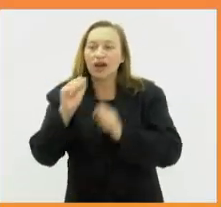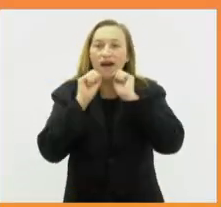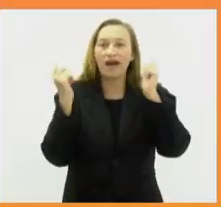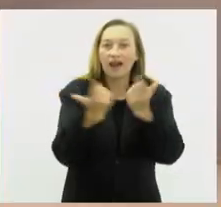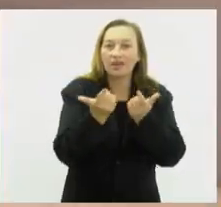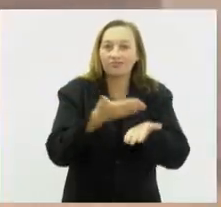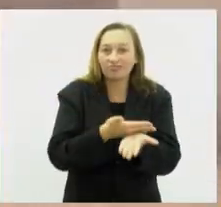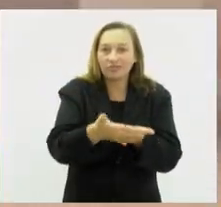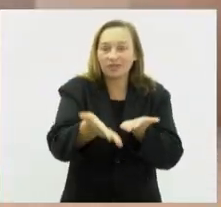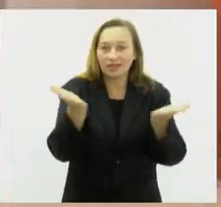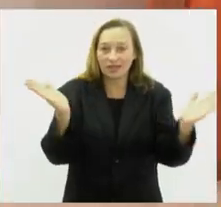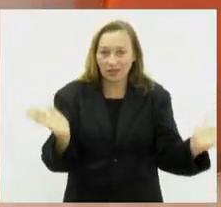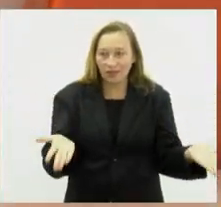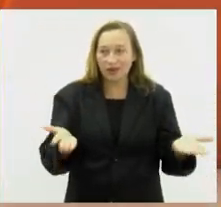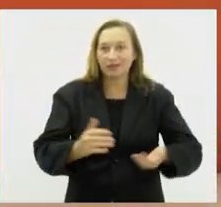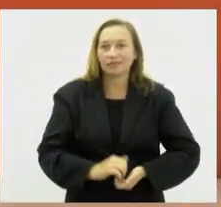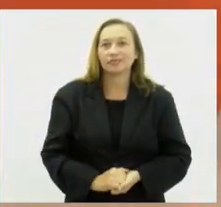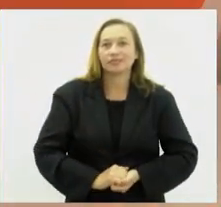agora.